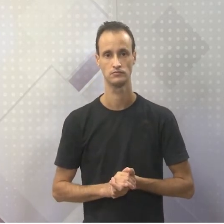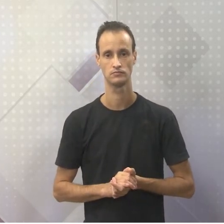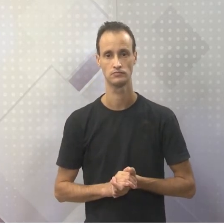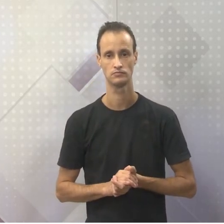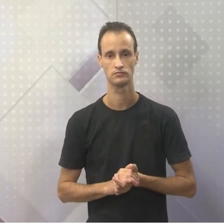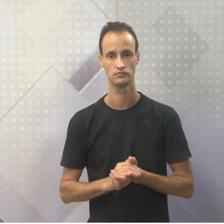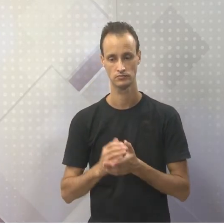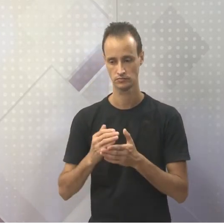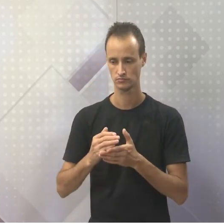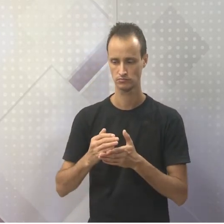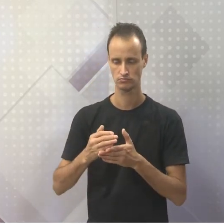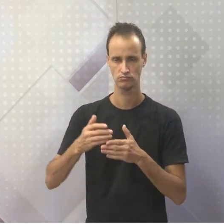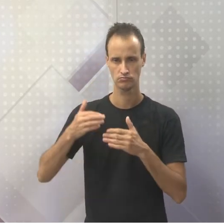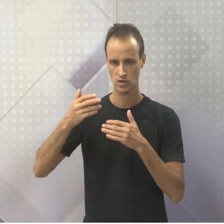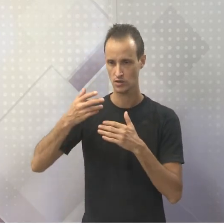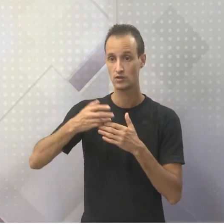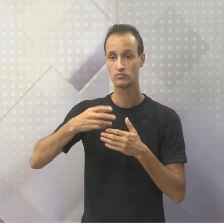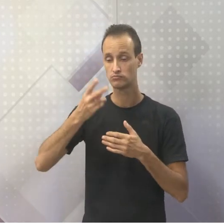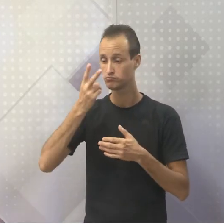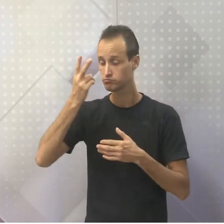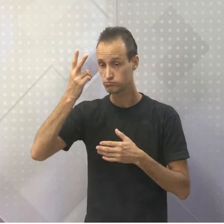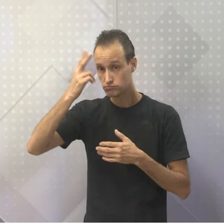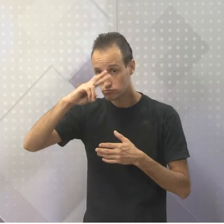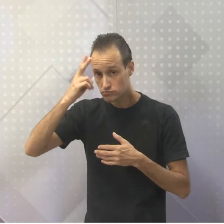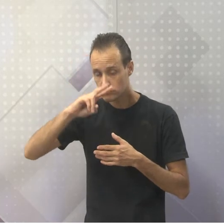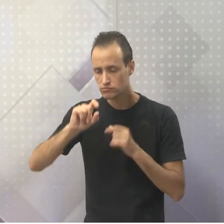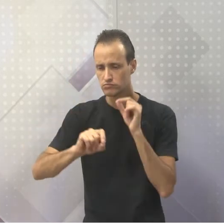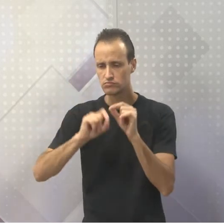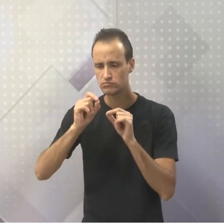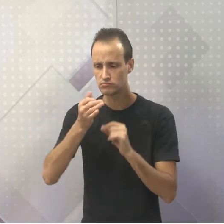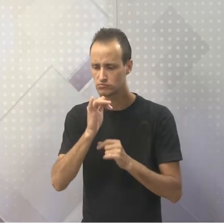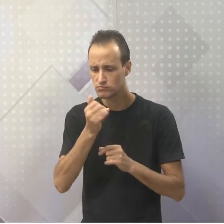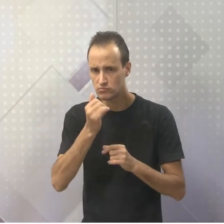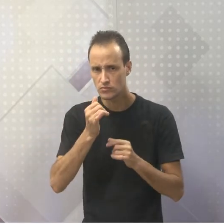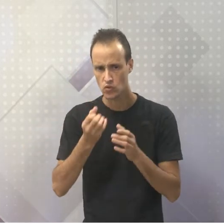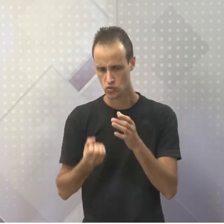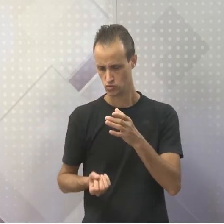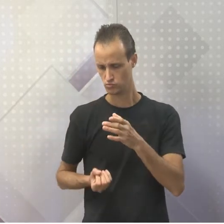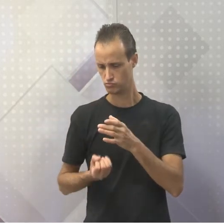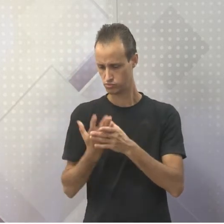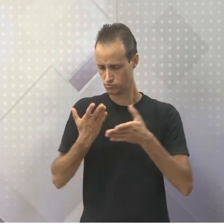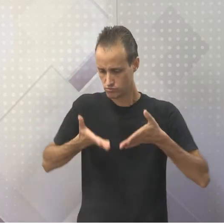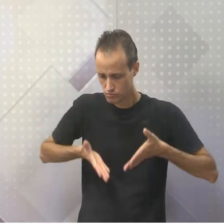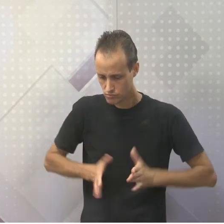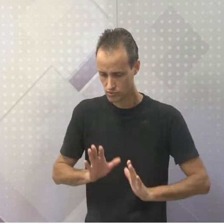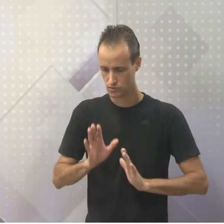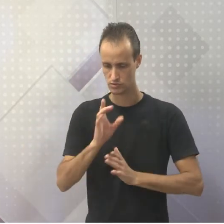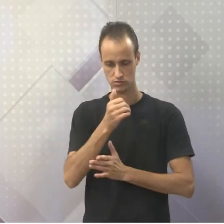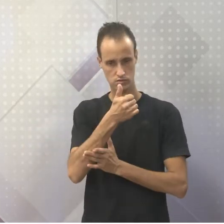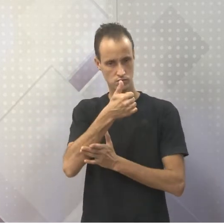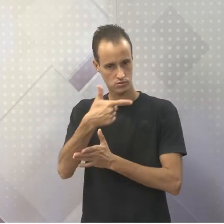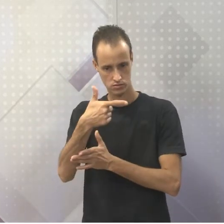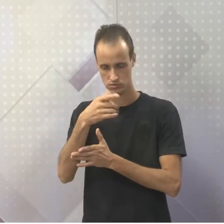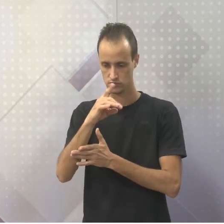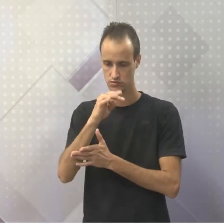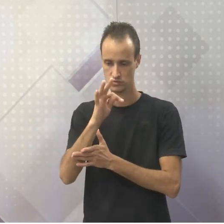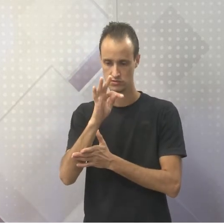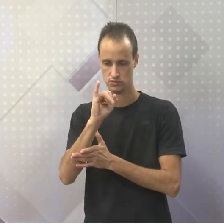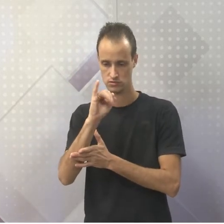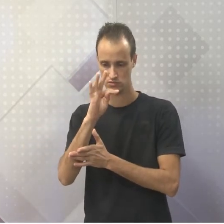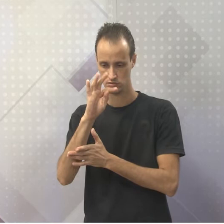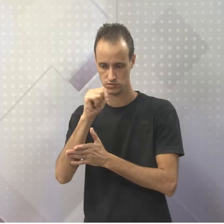Na continuação dessa lenda, o que é que se fala aqui, ó, no nascimento dos doze titãs? Conhecemos como